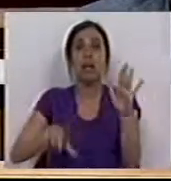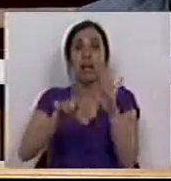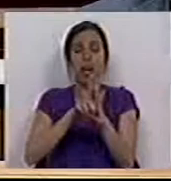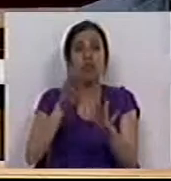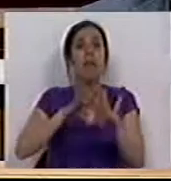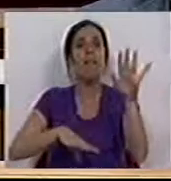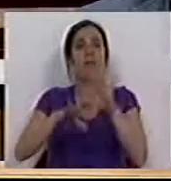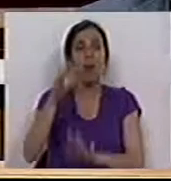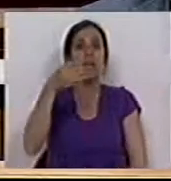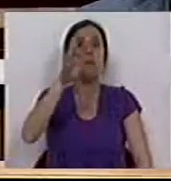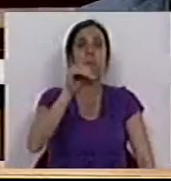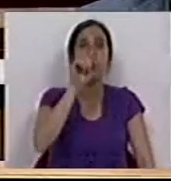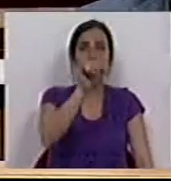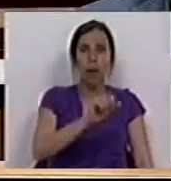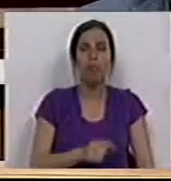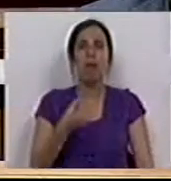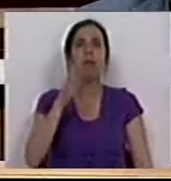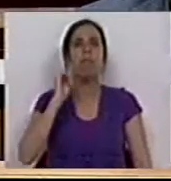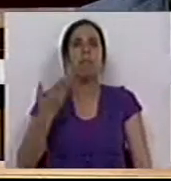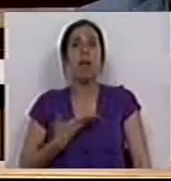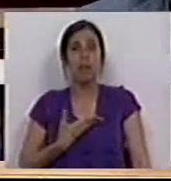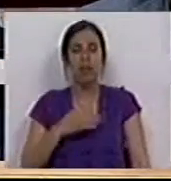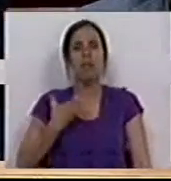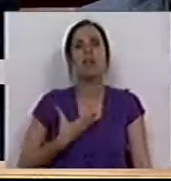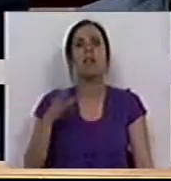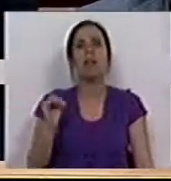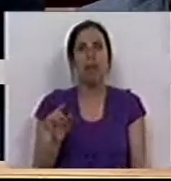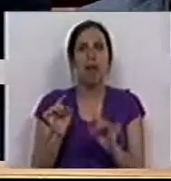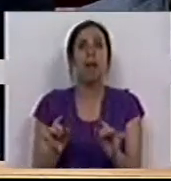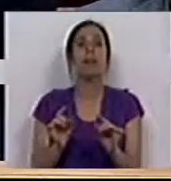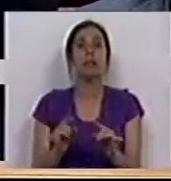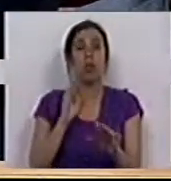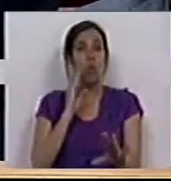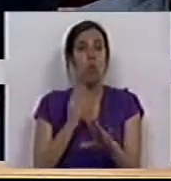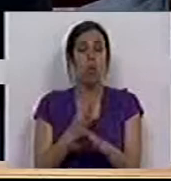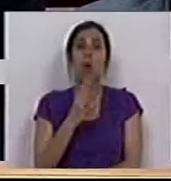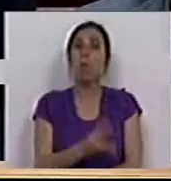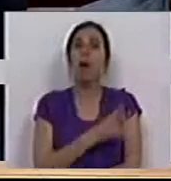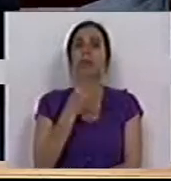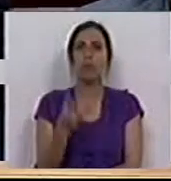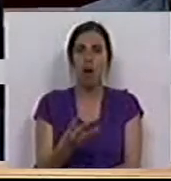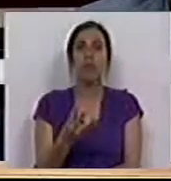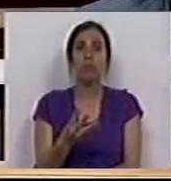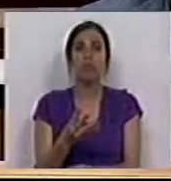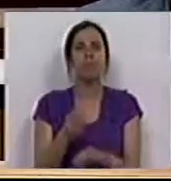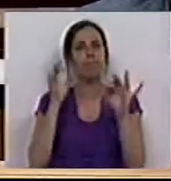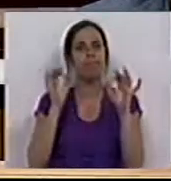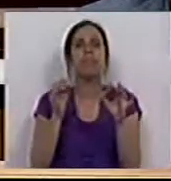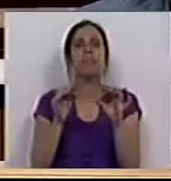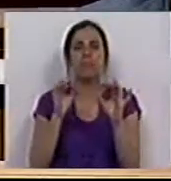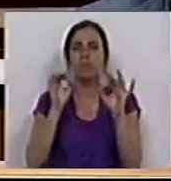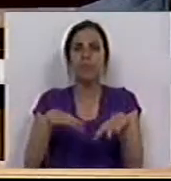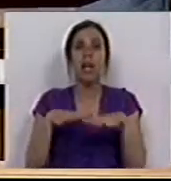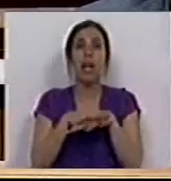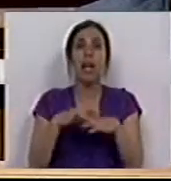que foram feitos por Partido Socialista, Partido Social Democrata e ICDS nestes últimos quatro anos e que acabaram com